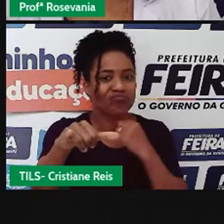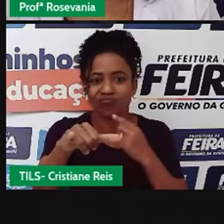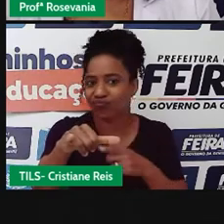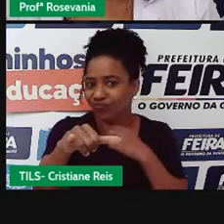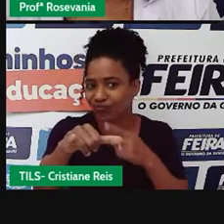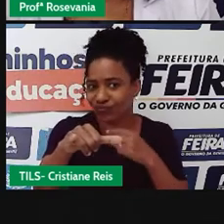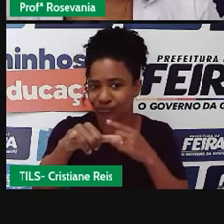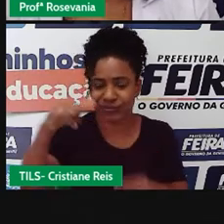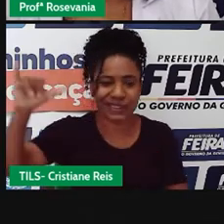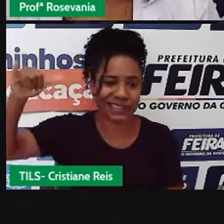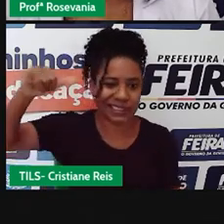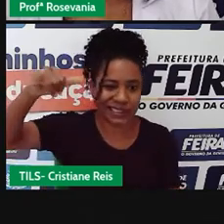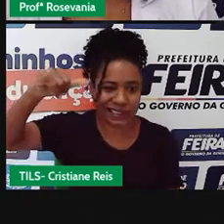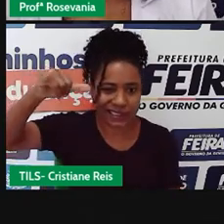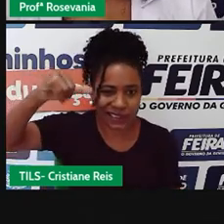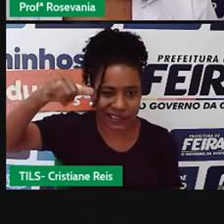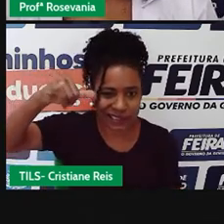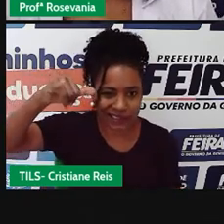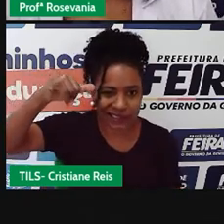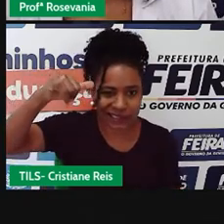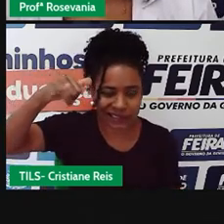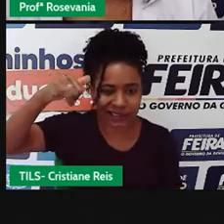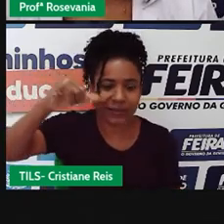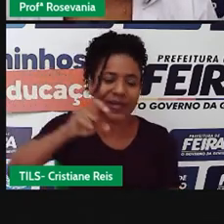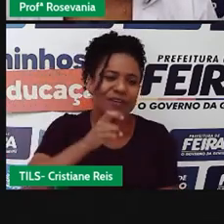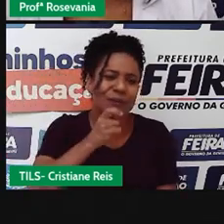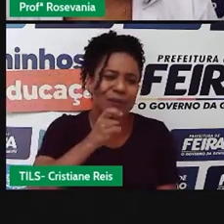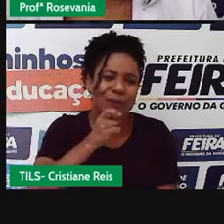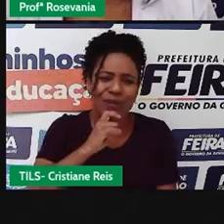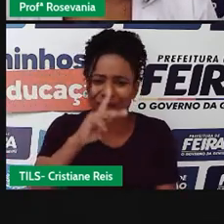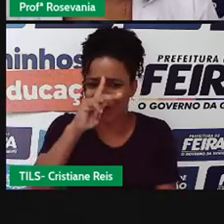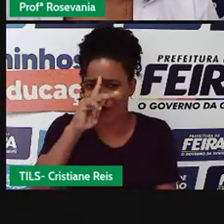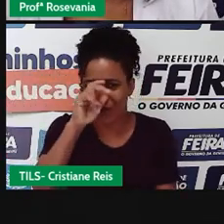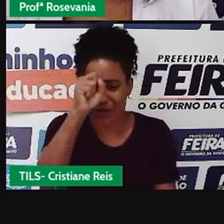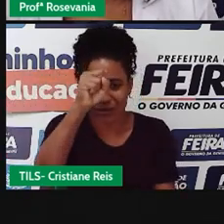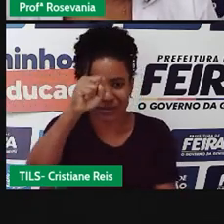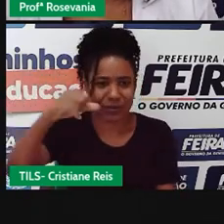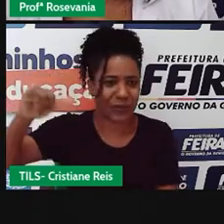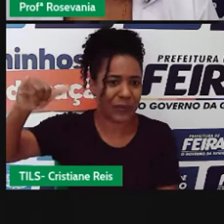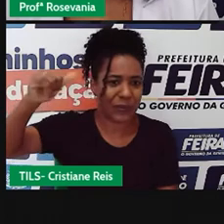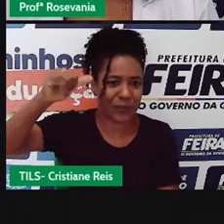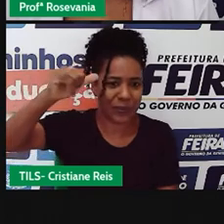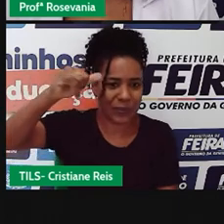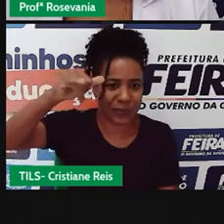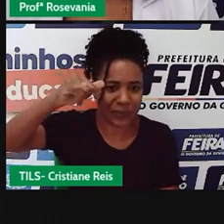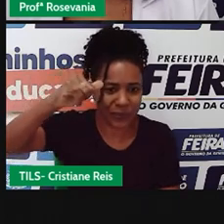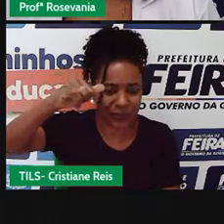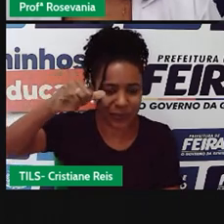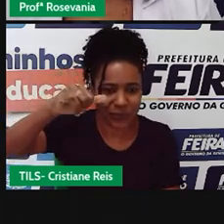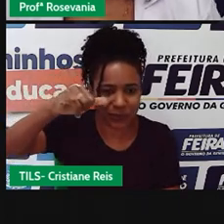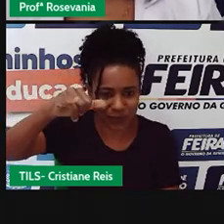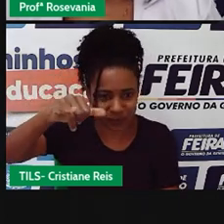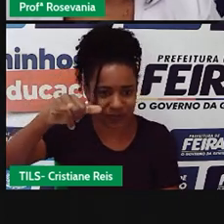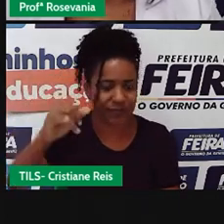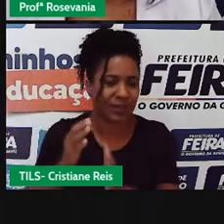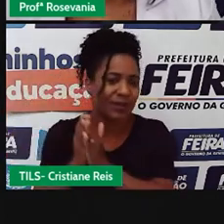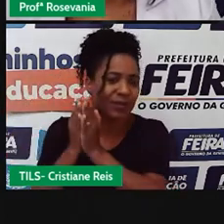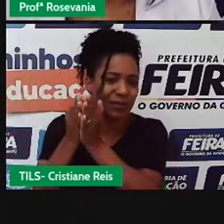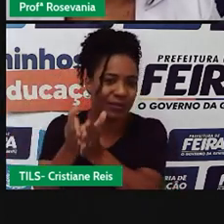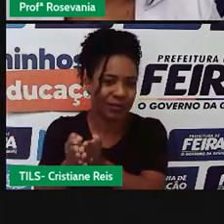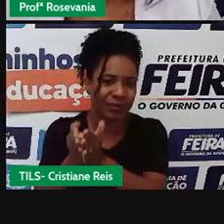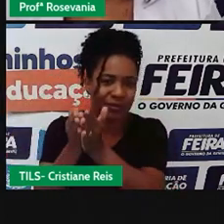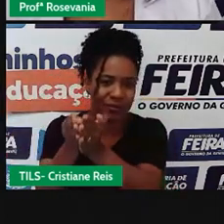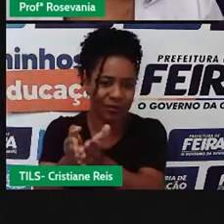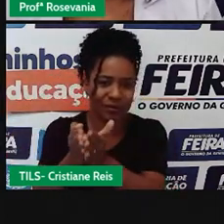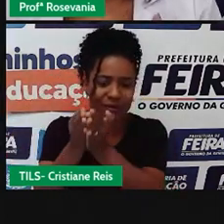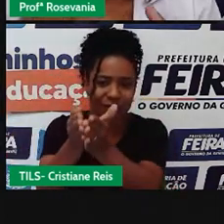haver um processo de congelamento ali, e eles não saírem do lugar, e os navios não, alguns ainda até